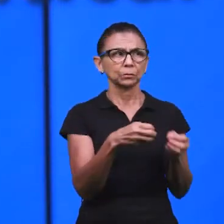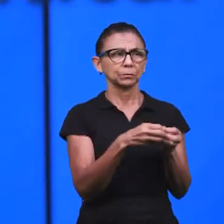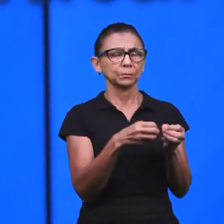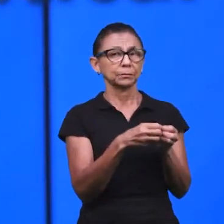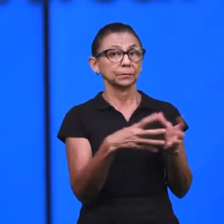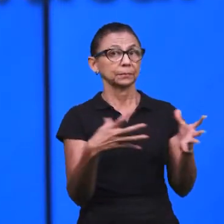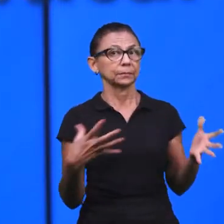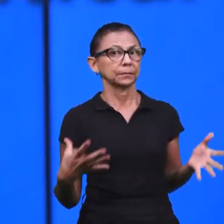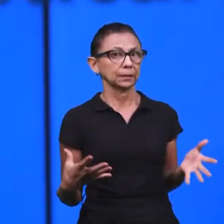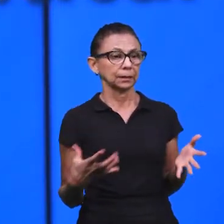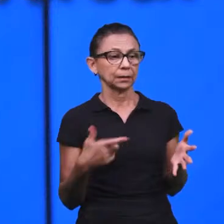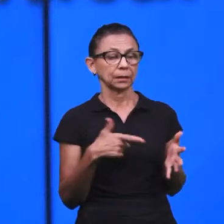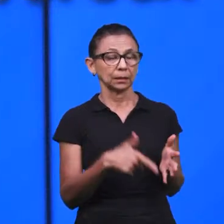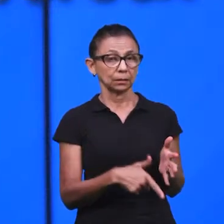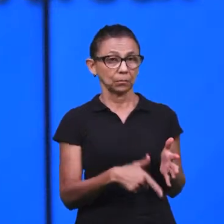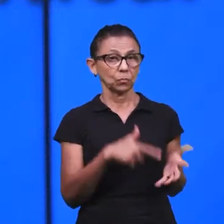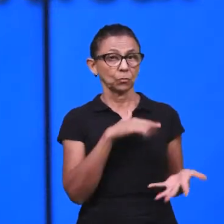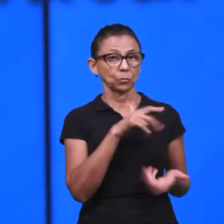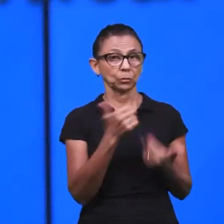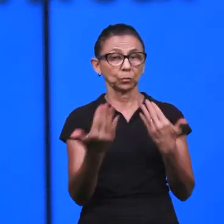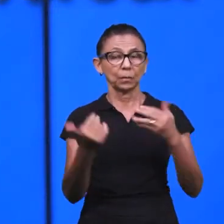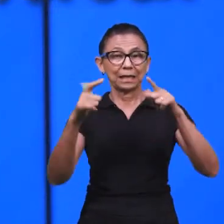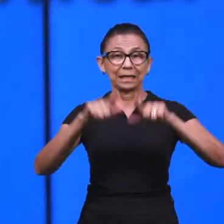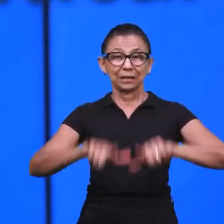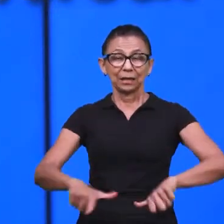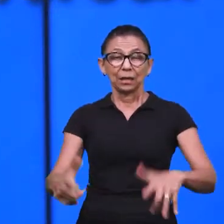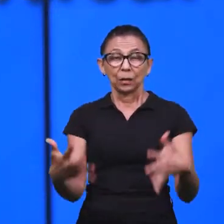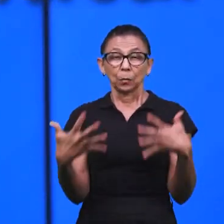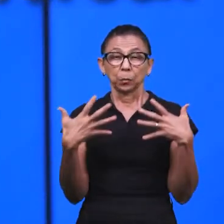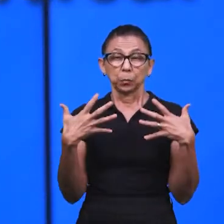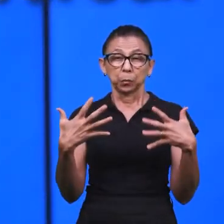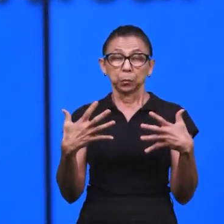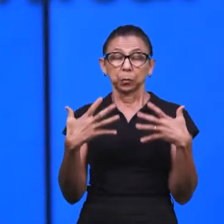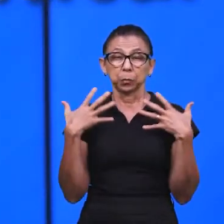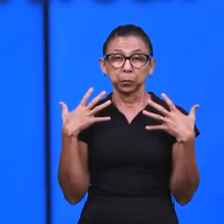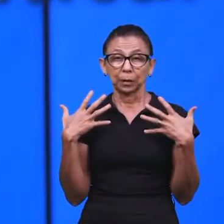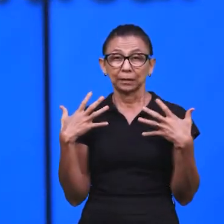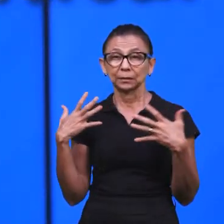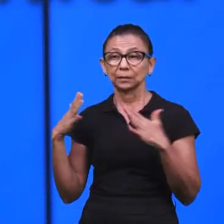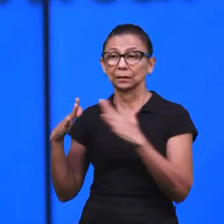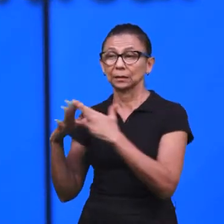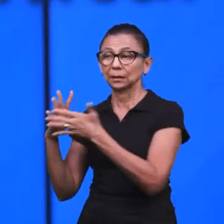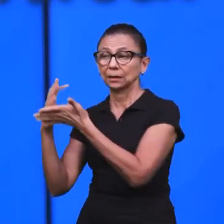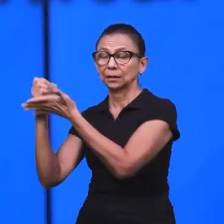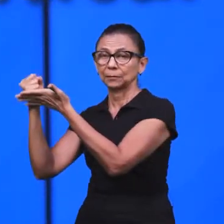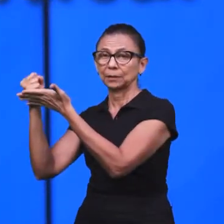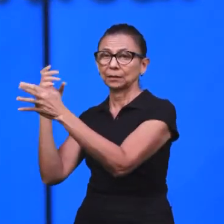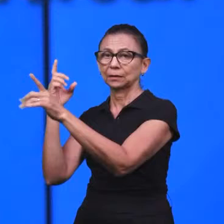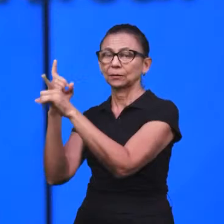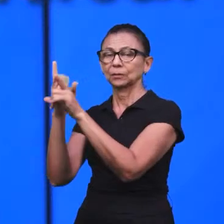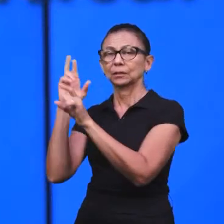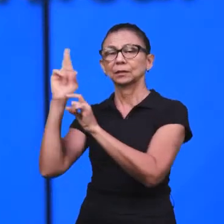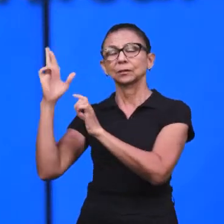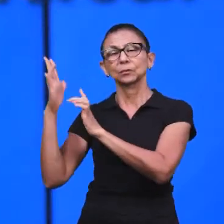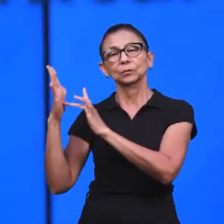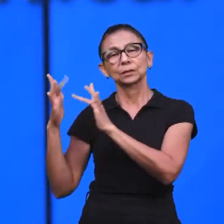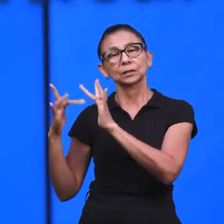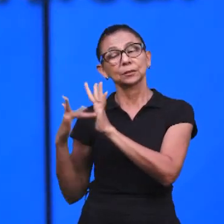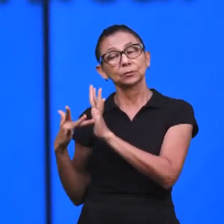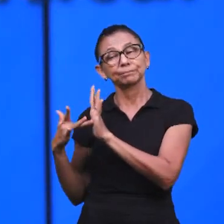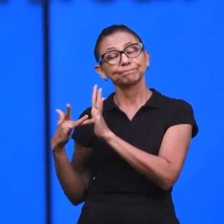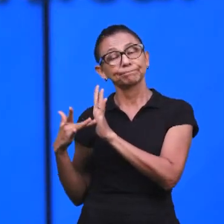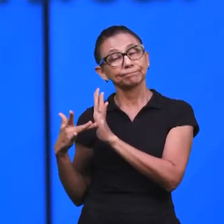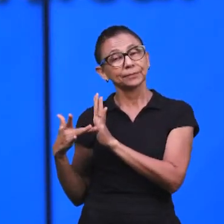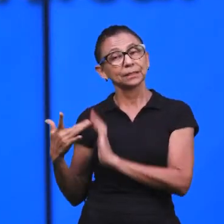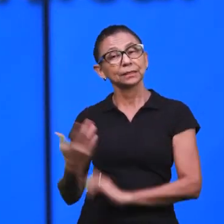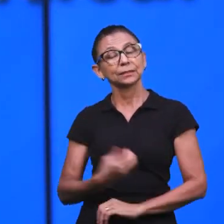Então o mundo, ele é este deserto do qual a igreja vai subir um dia para encontrar-se com o Senhor. E